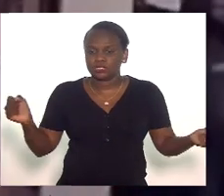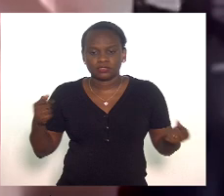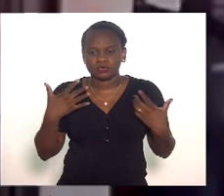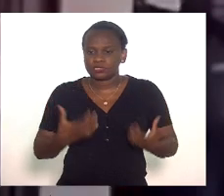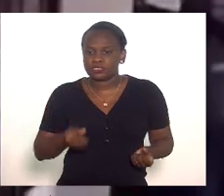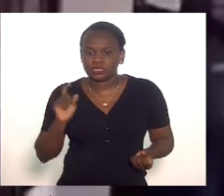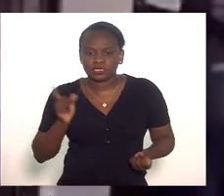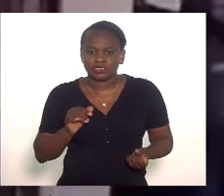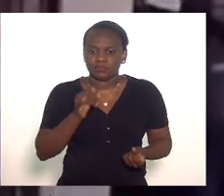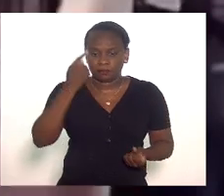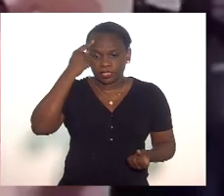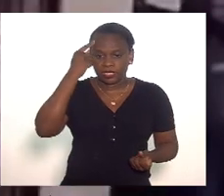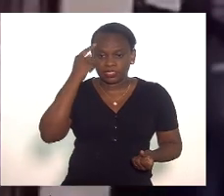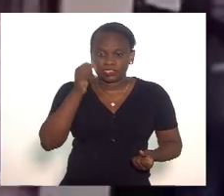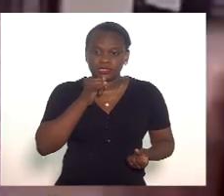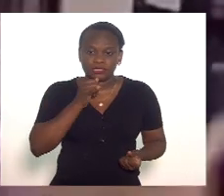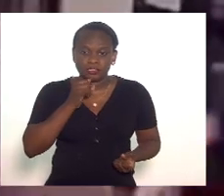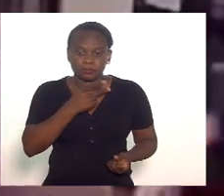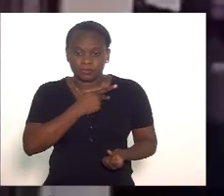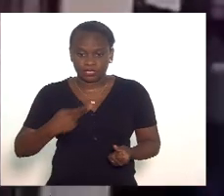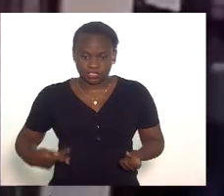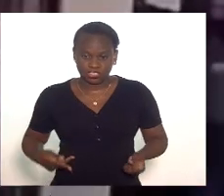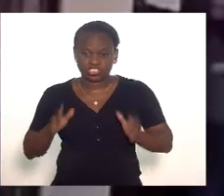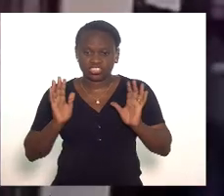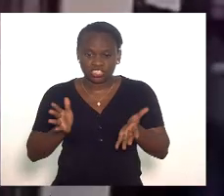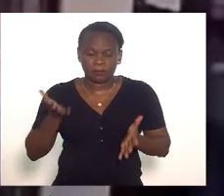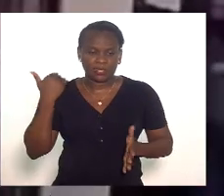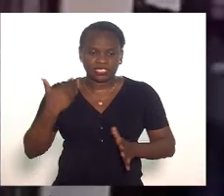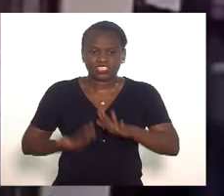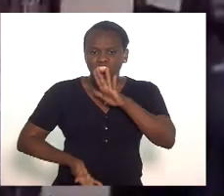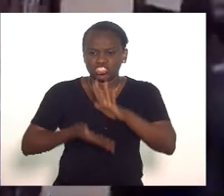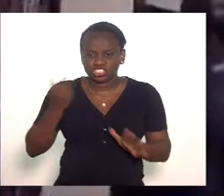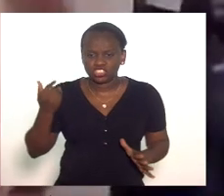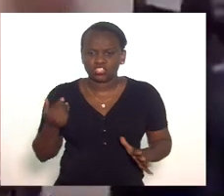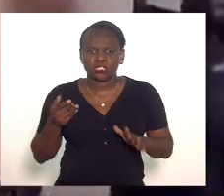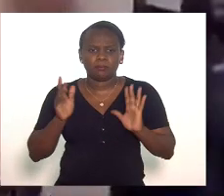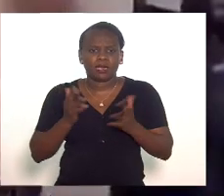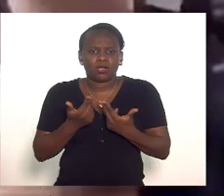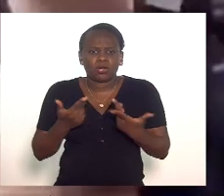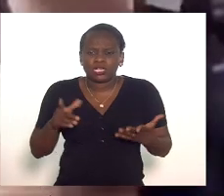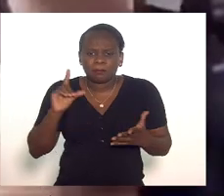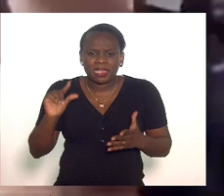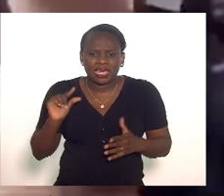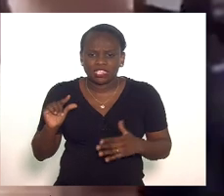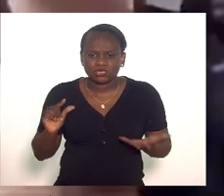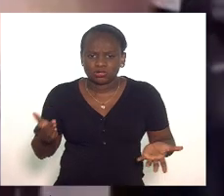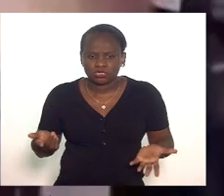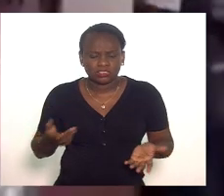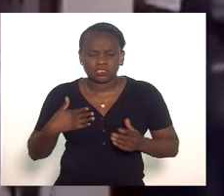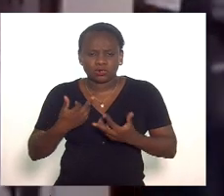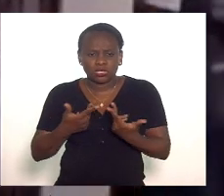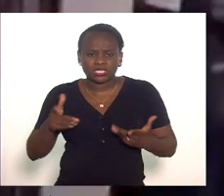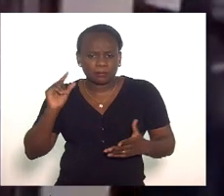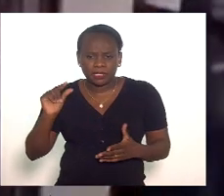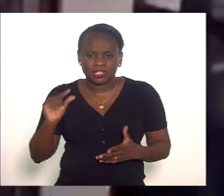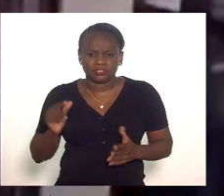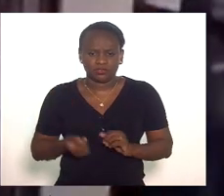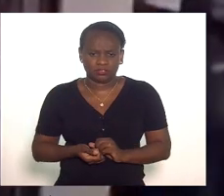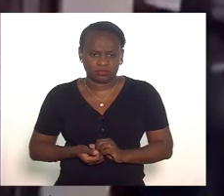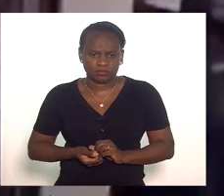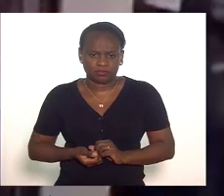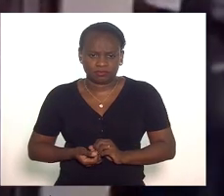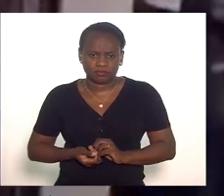imagine os presidentes que já foram caçados mas por muito menos muito menos